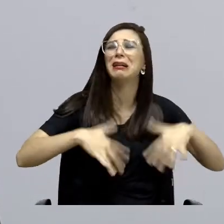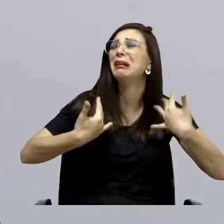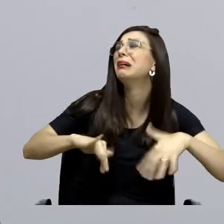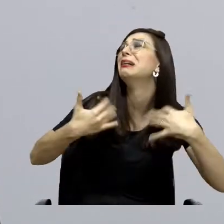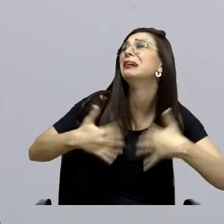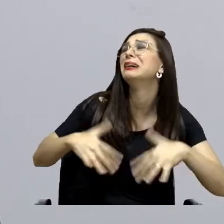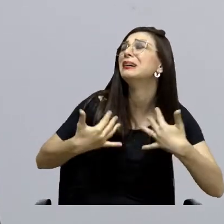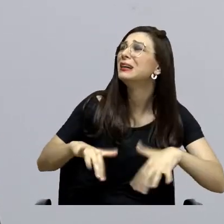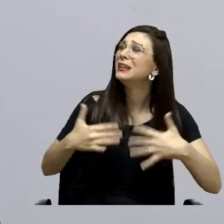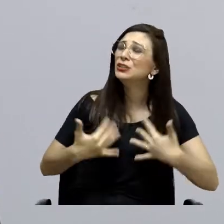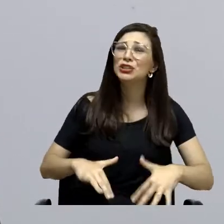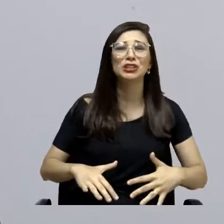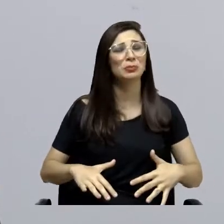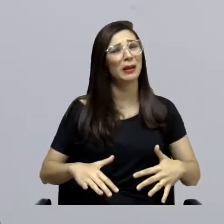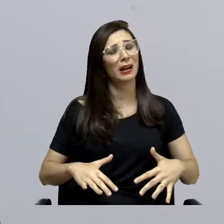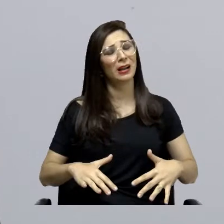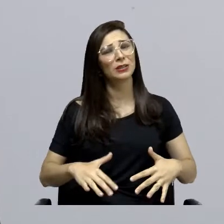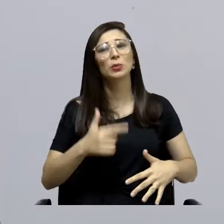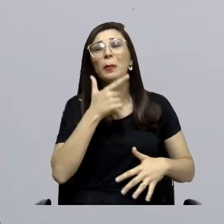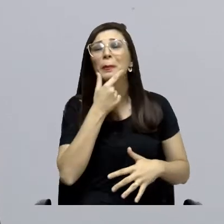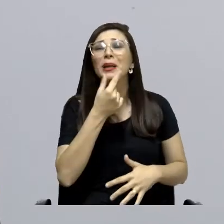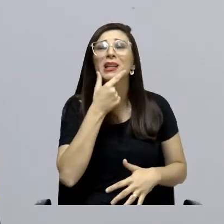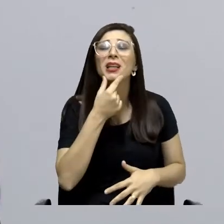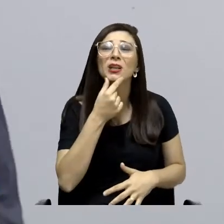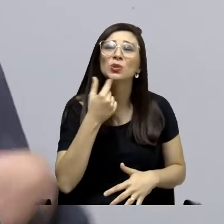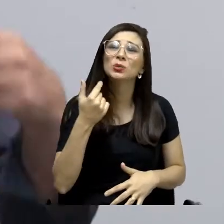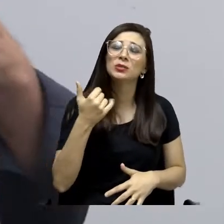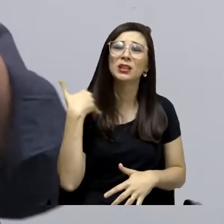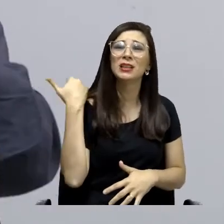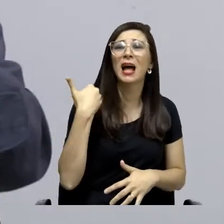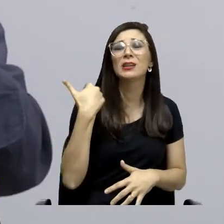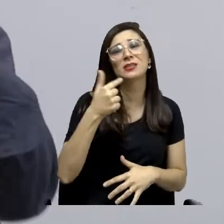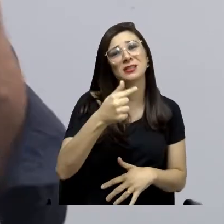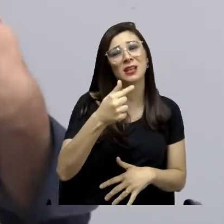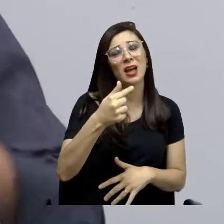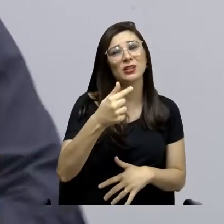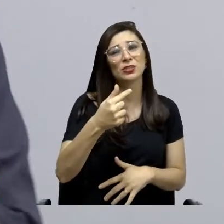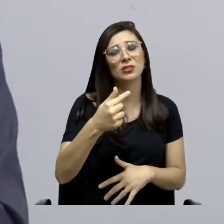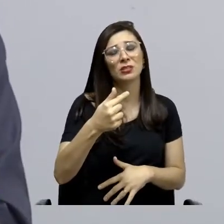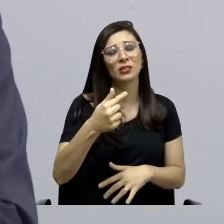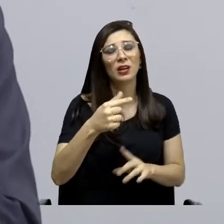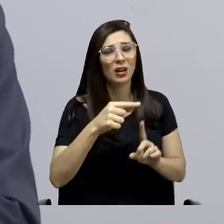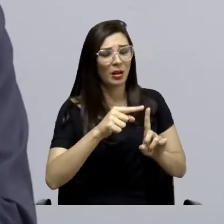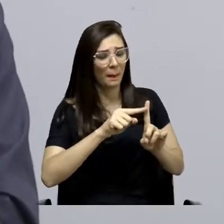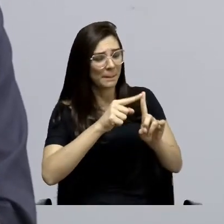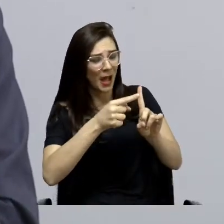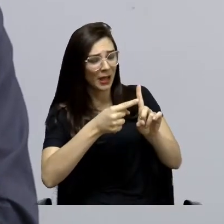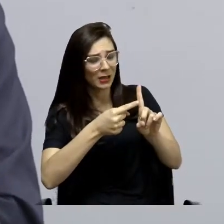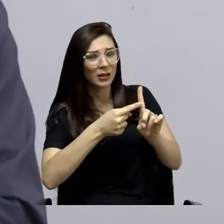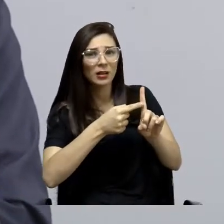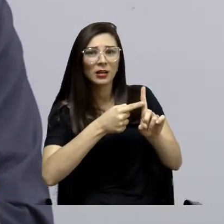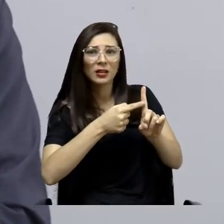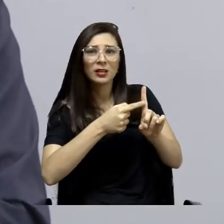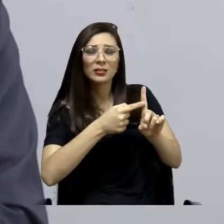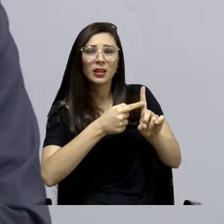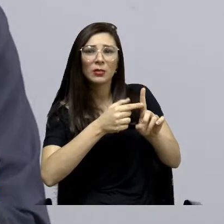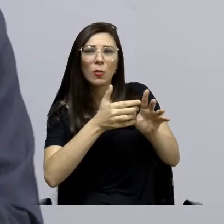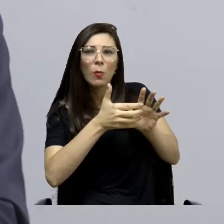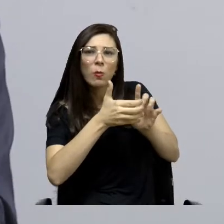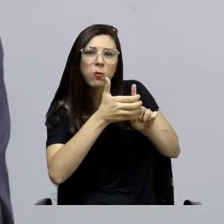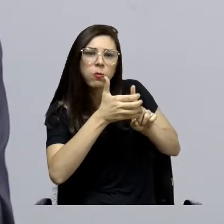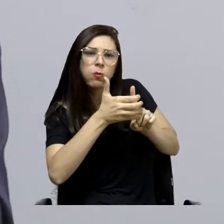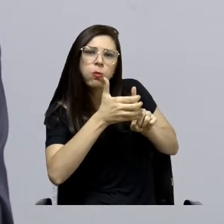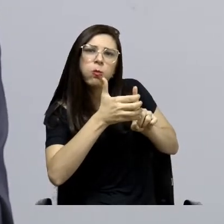Isso aqui é um garoto de sete anos que está com a barriga, um caroço enorme